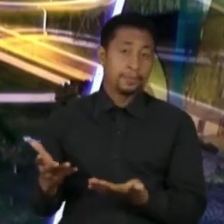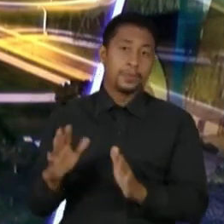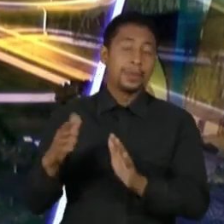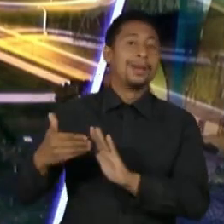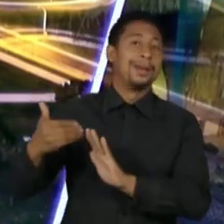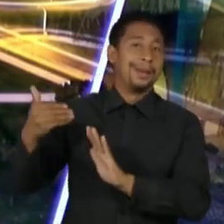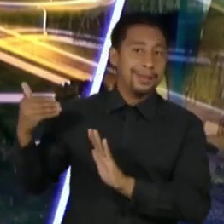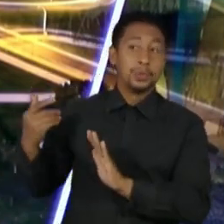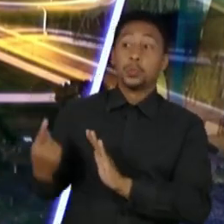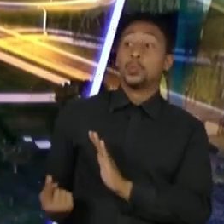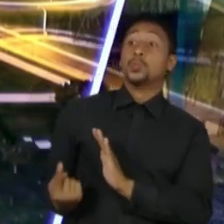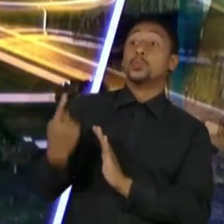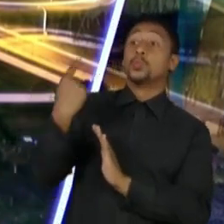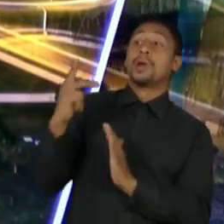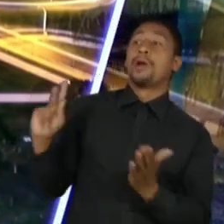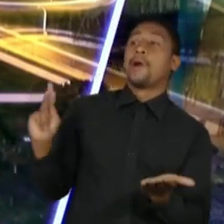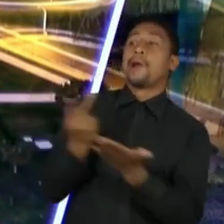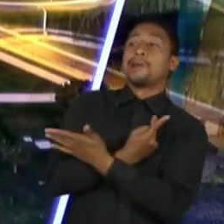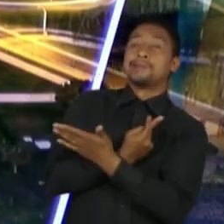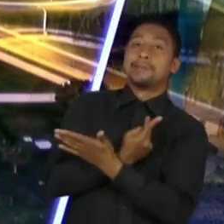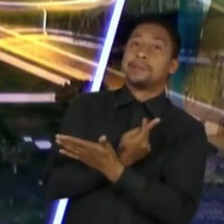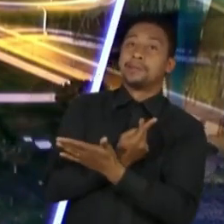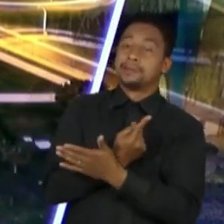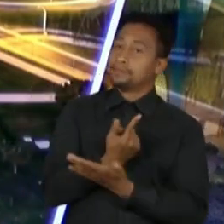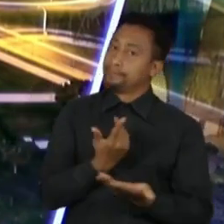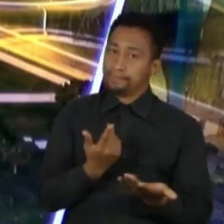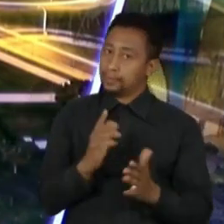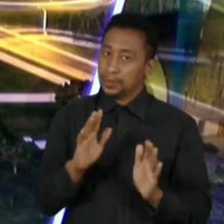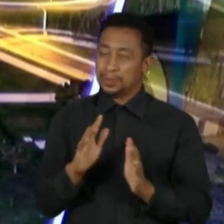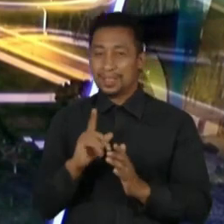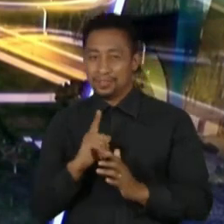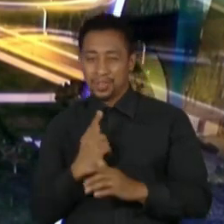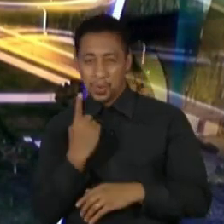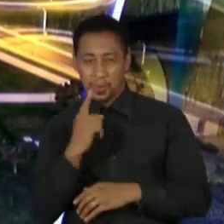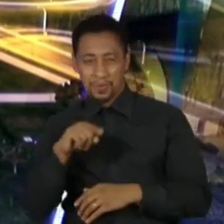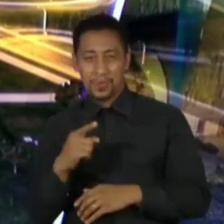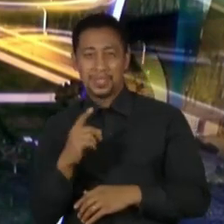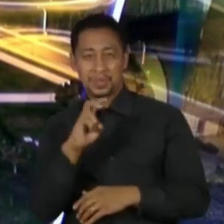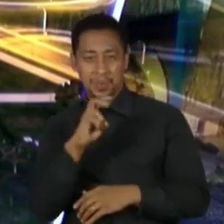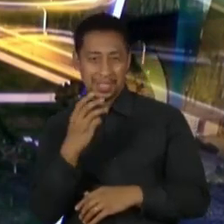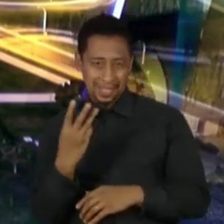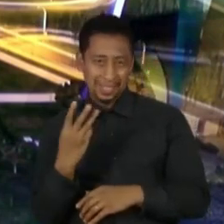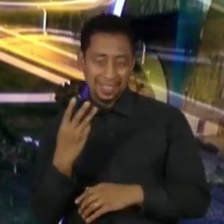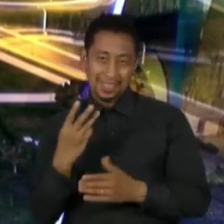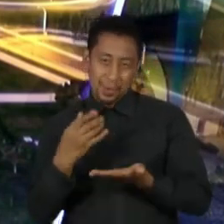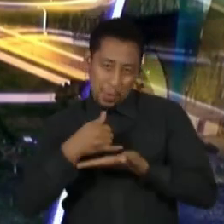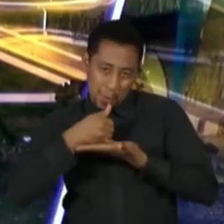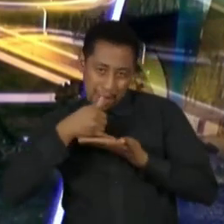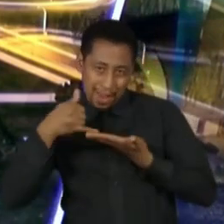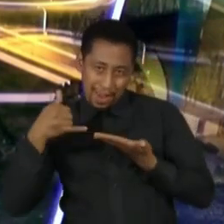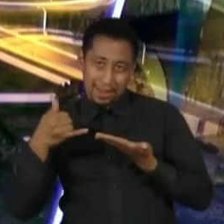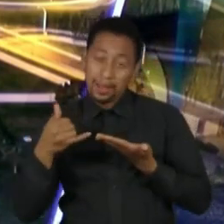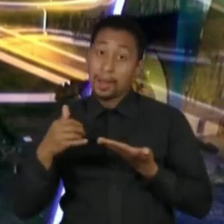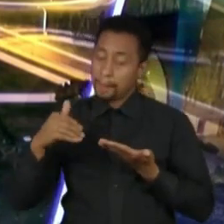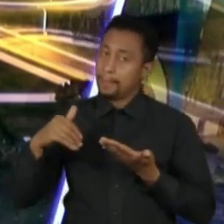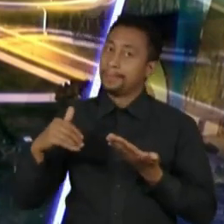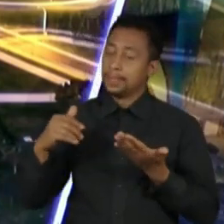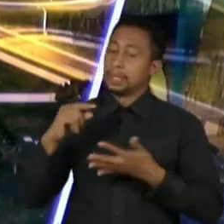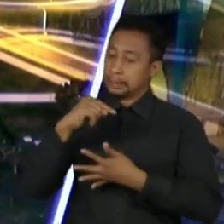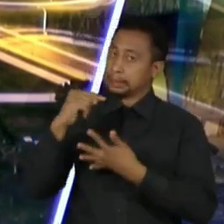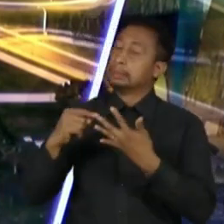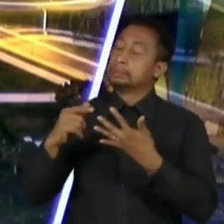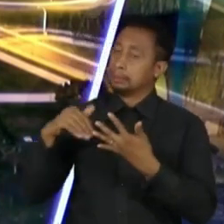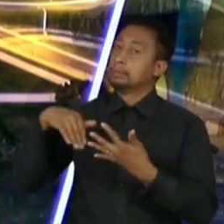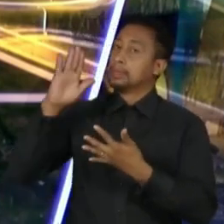determinado caso de uma pessoa que tinha 1,53 grama de cocaína. É muito mais do que